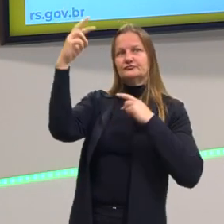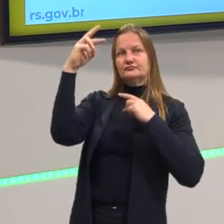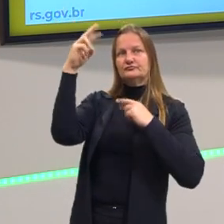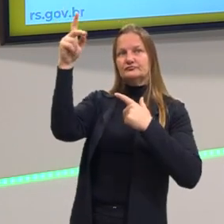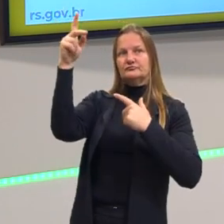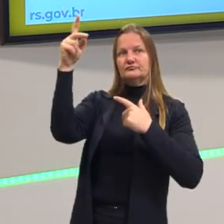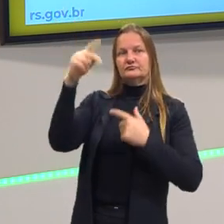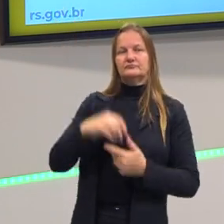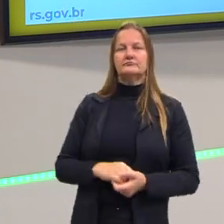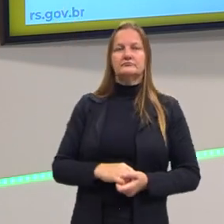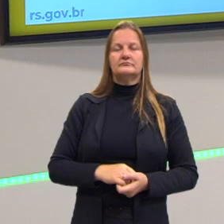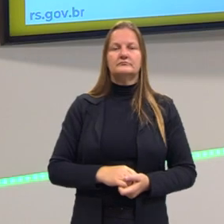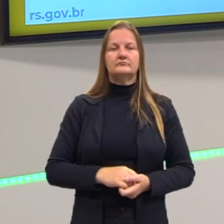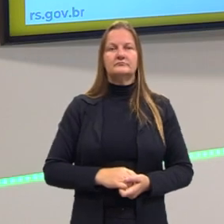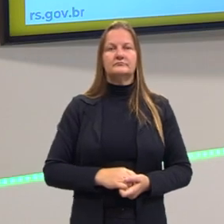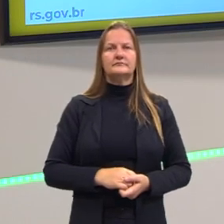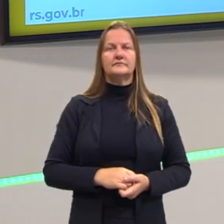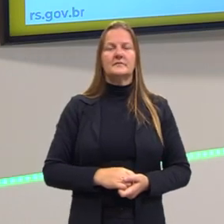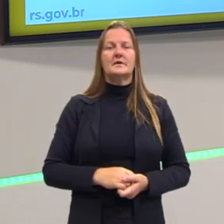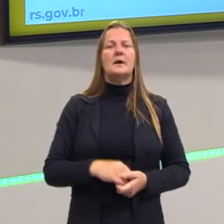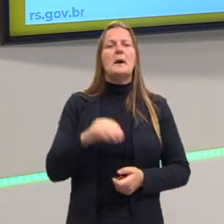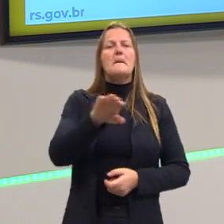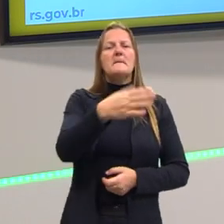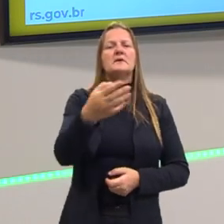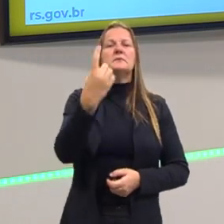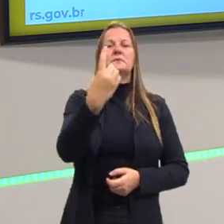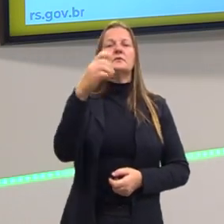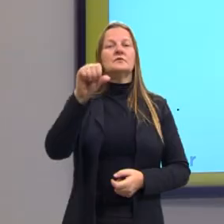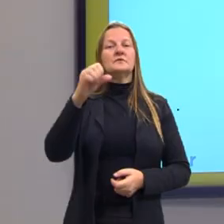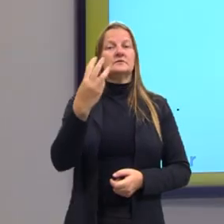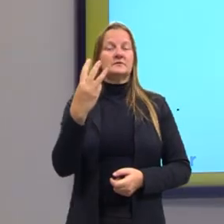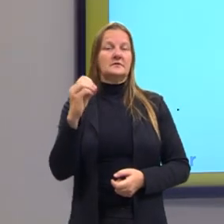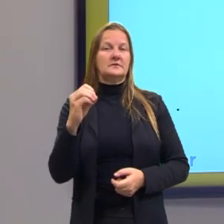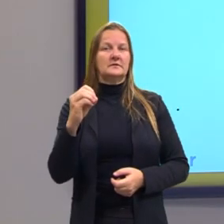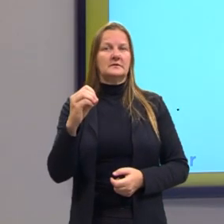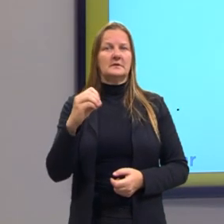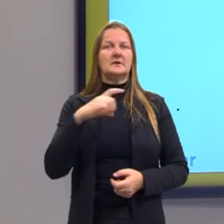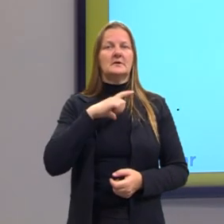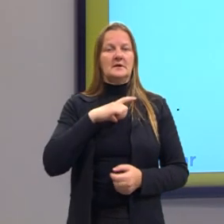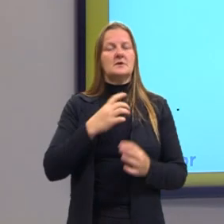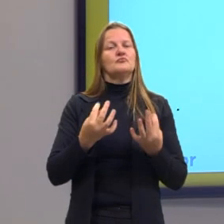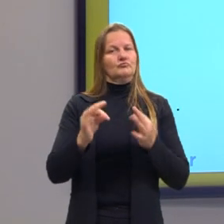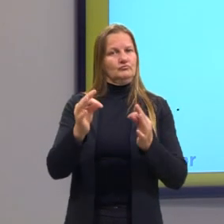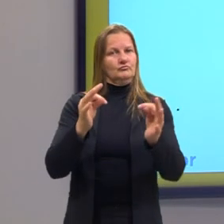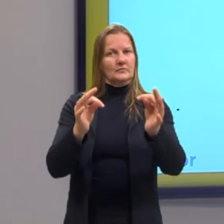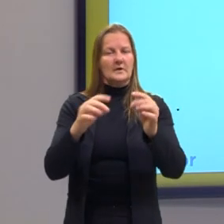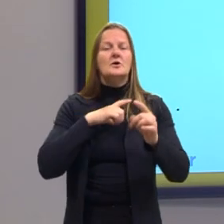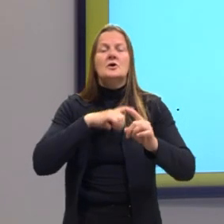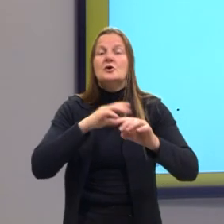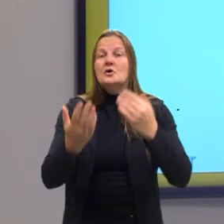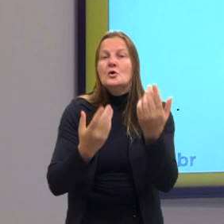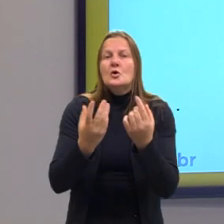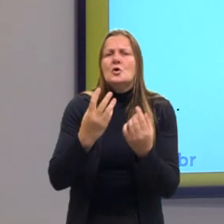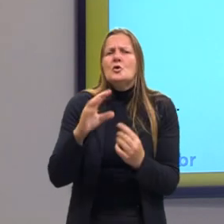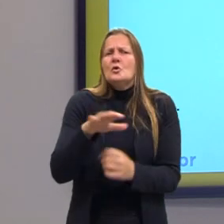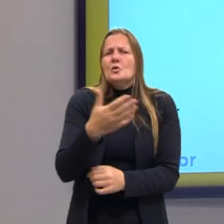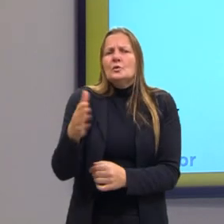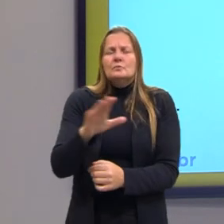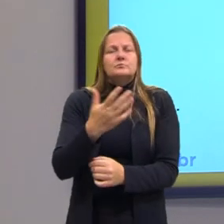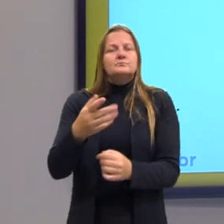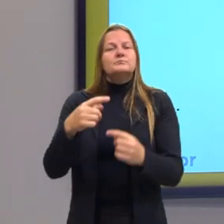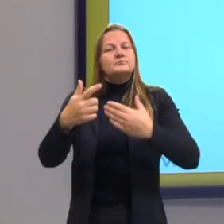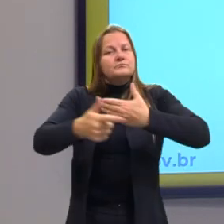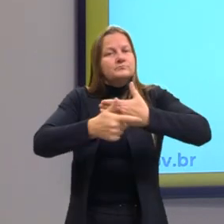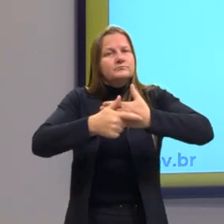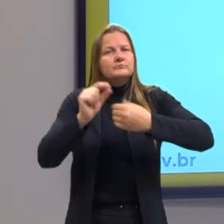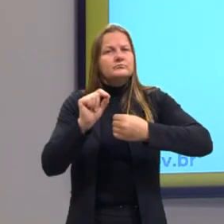burguesia europeia. Na década de 30, há um progresso técnico, muito em função